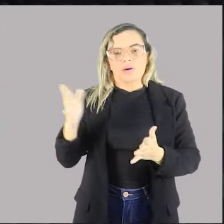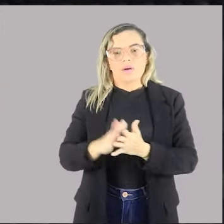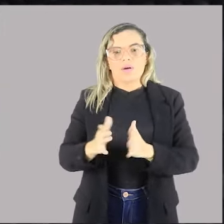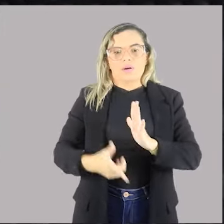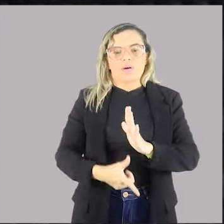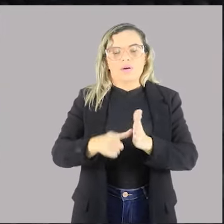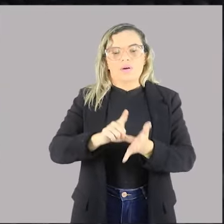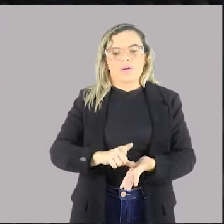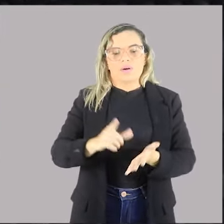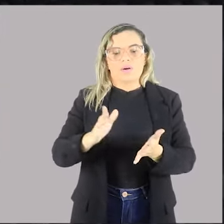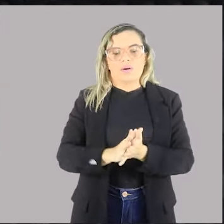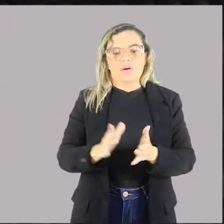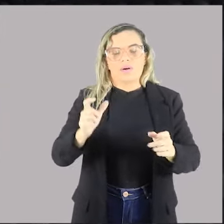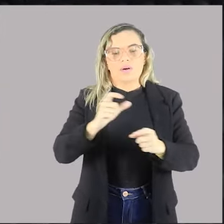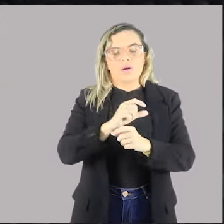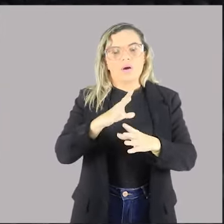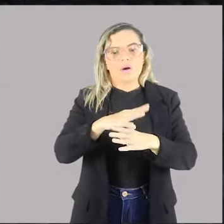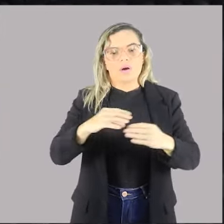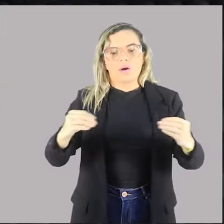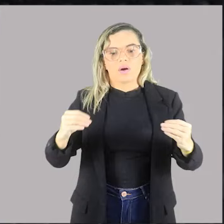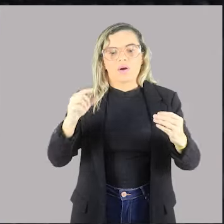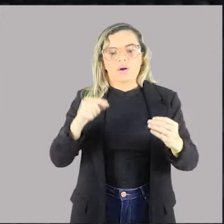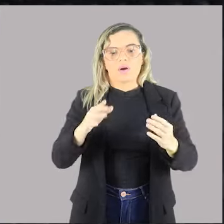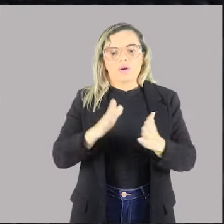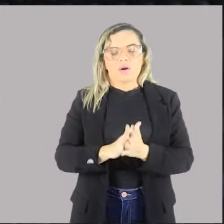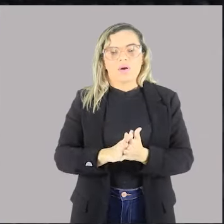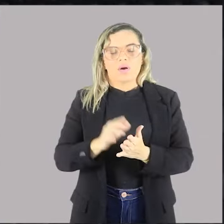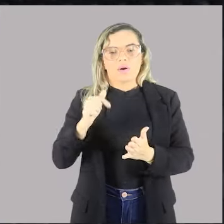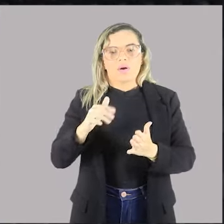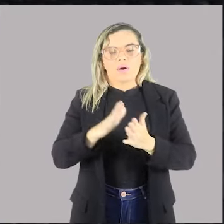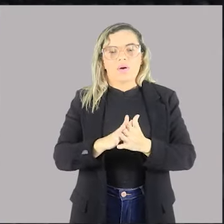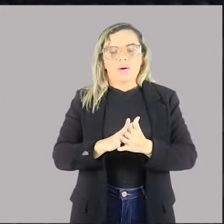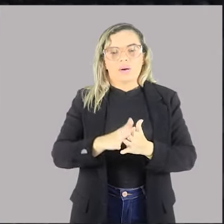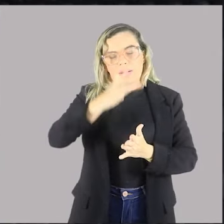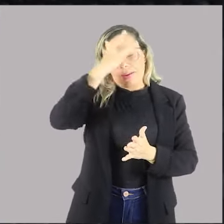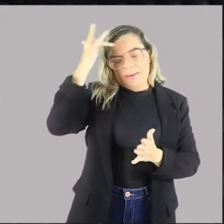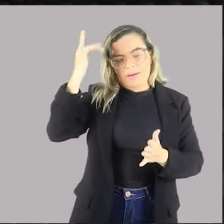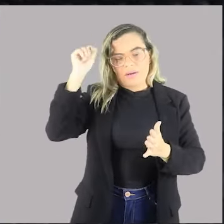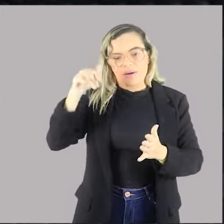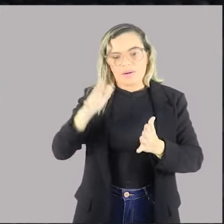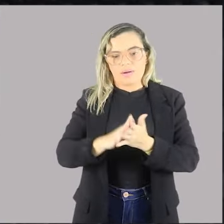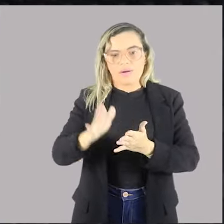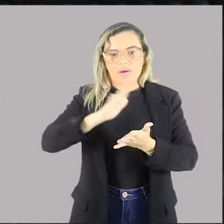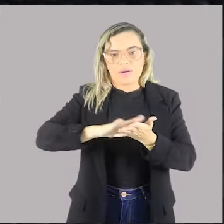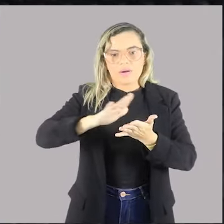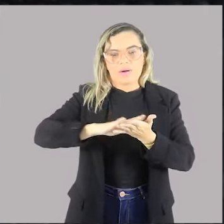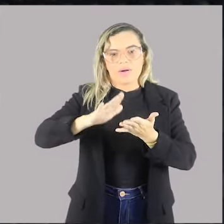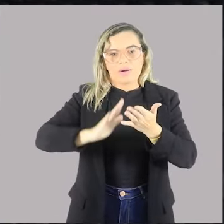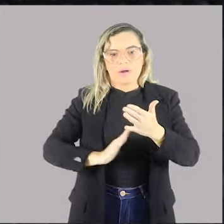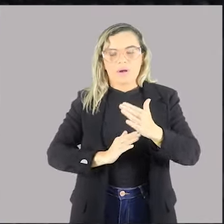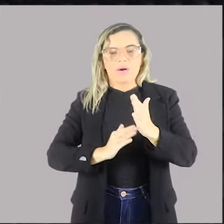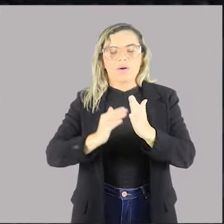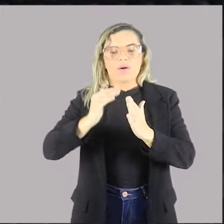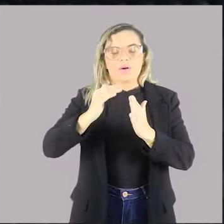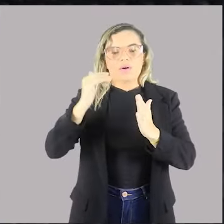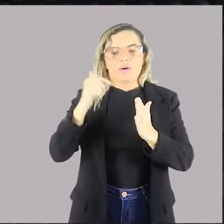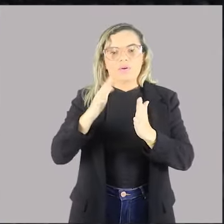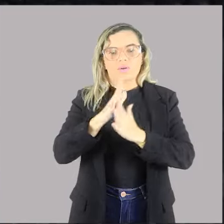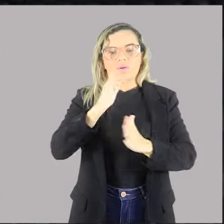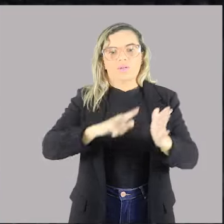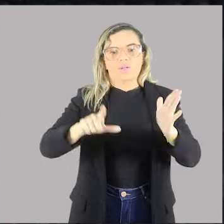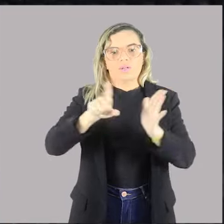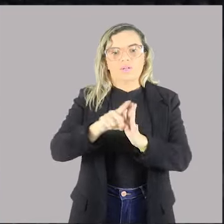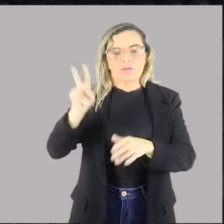cargos quando se ultrapassasse o gasto público com o pessoal de acordo com a lei de responsabilidade fiscal.